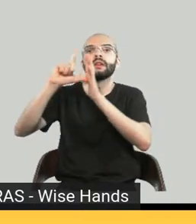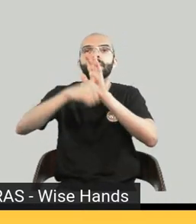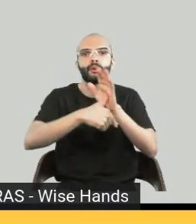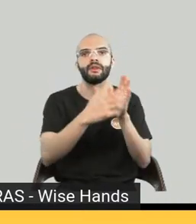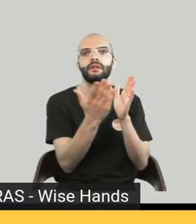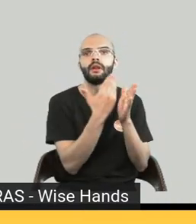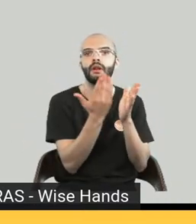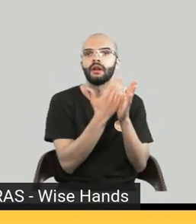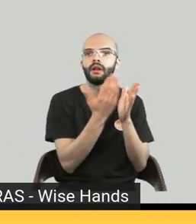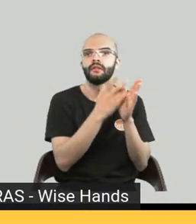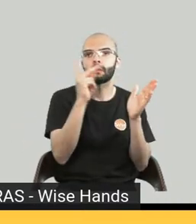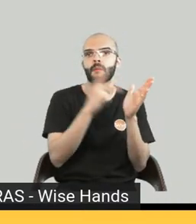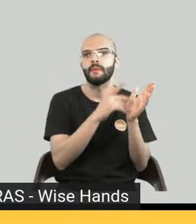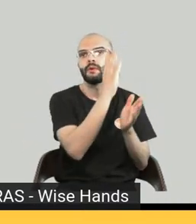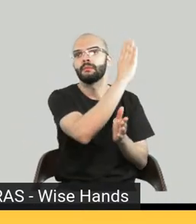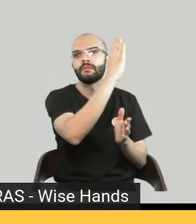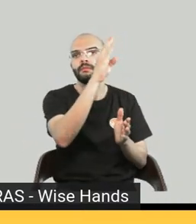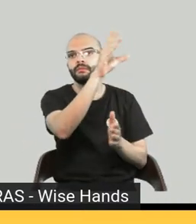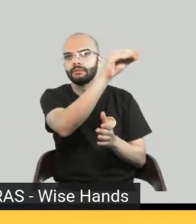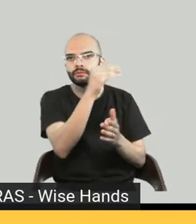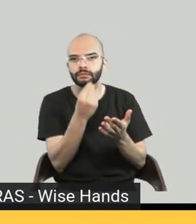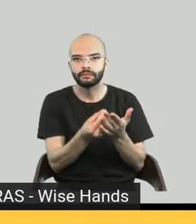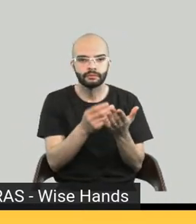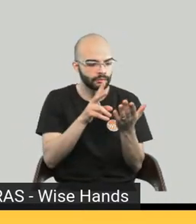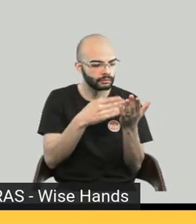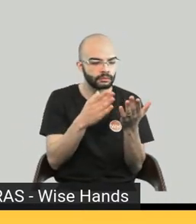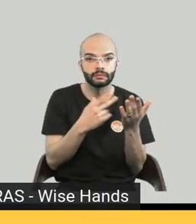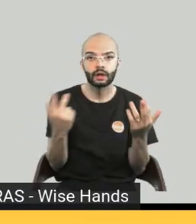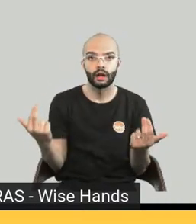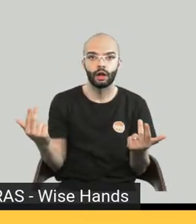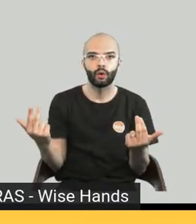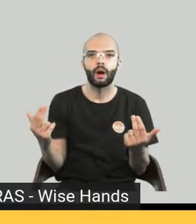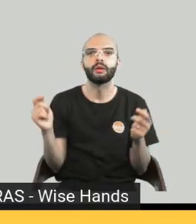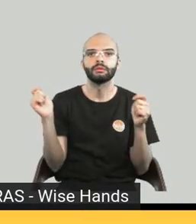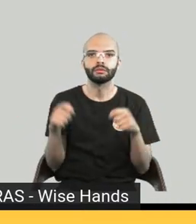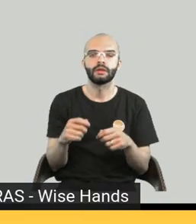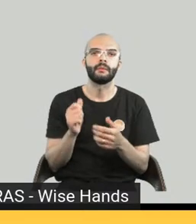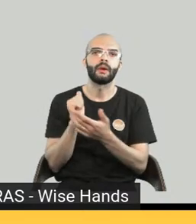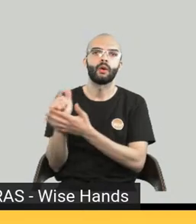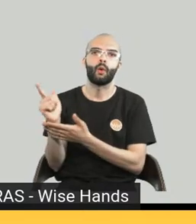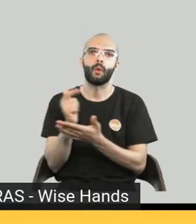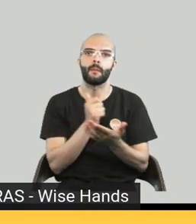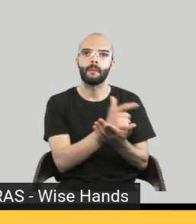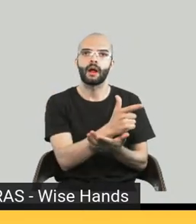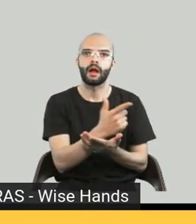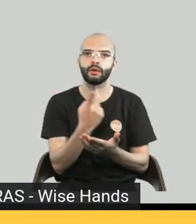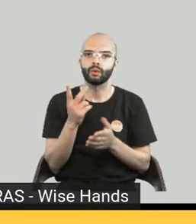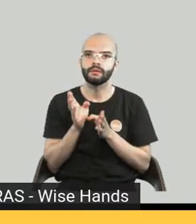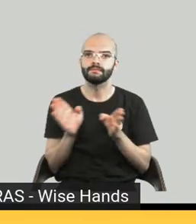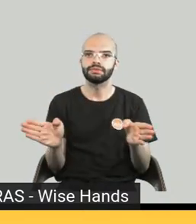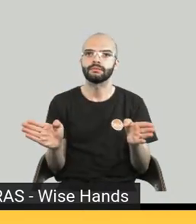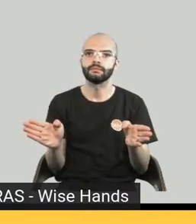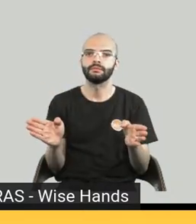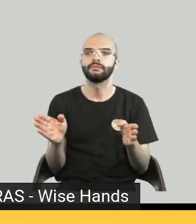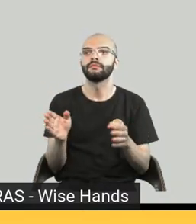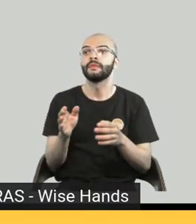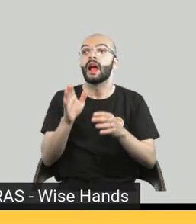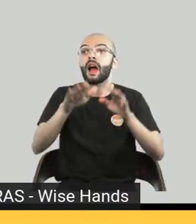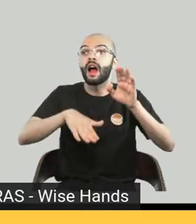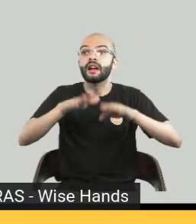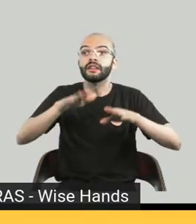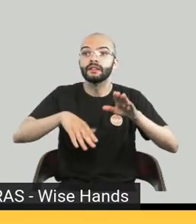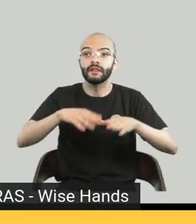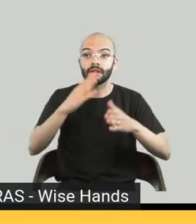de repente, livros que talvez não fizessem sentido no formato físico, mas que podem funcionar no digital. Por exemplo,